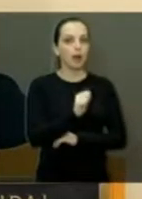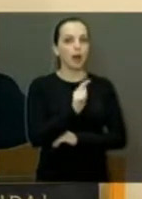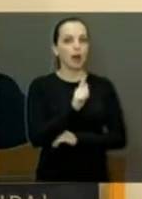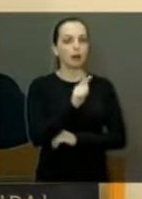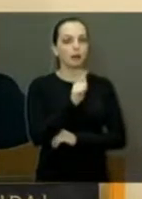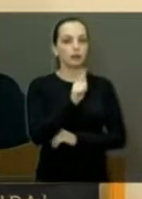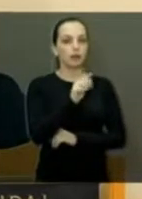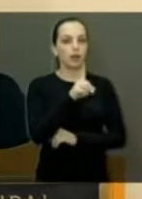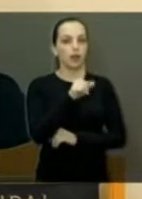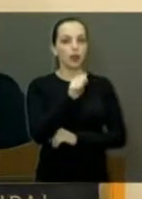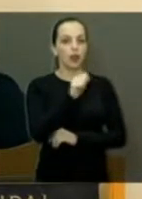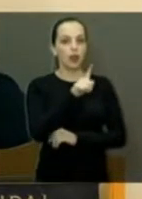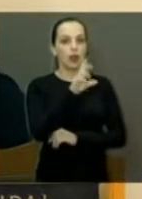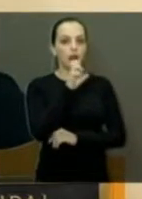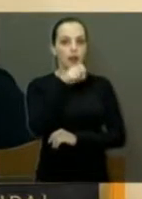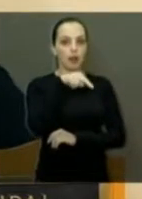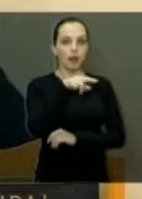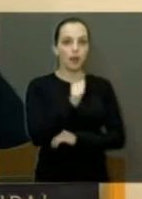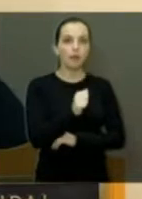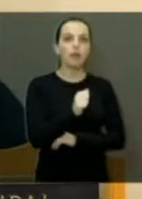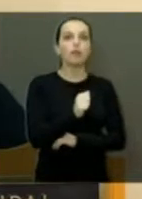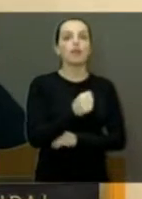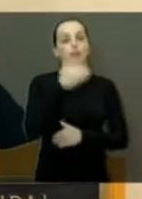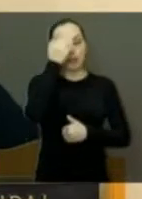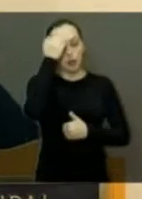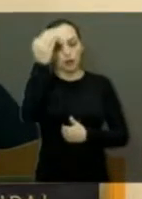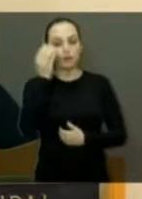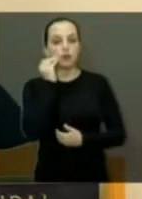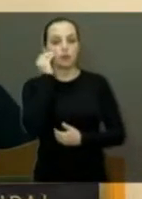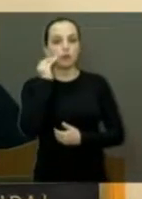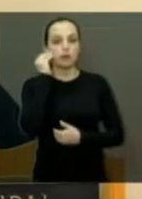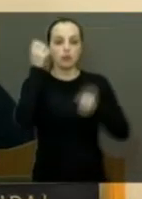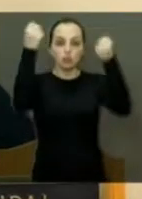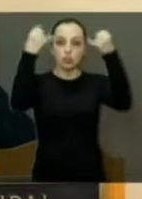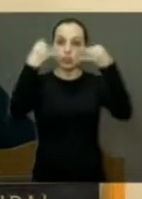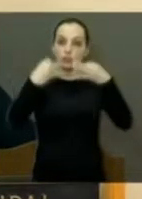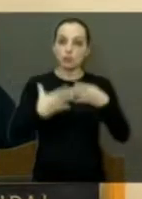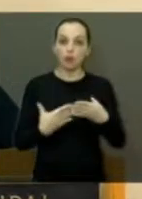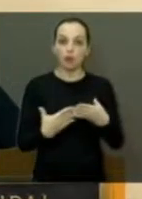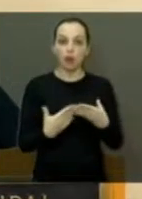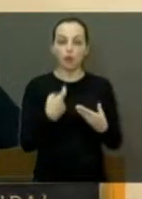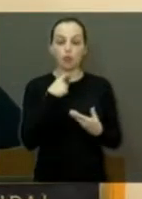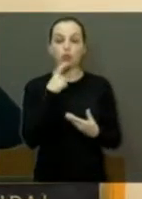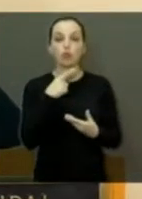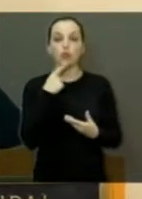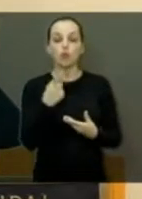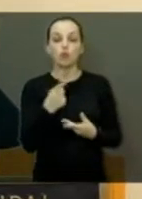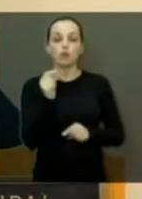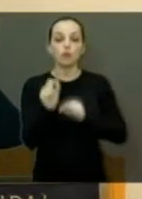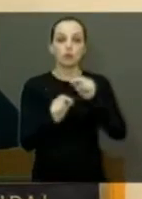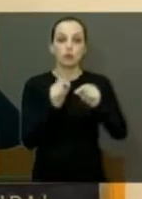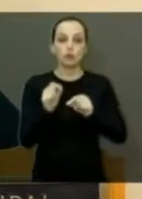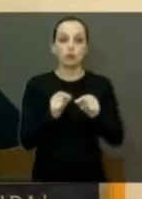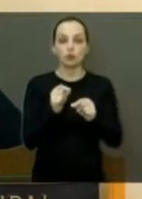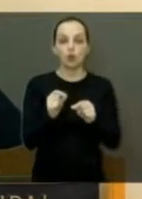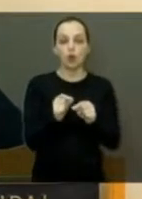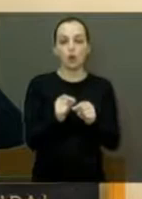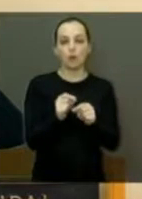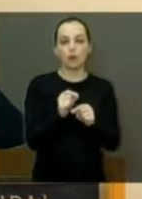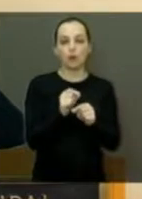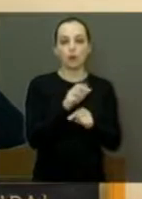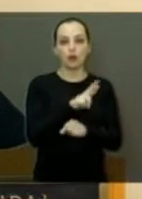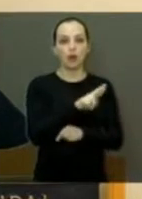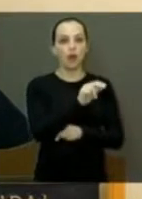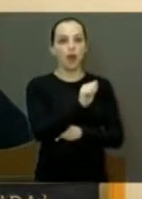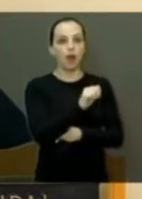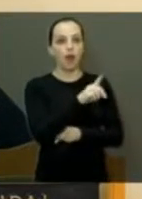-lo pela oportunidade de dirimir algumas dúvidas, e dentre elas a respeito daquele equipamento fotográfico,